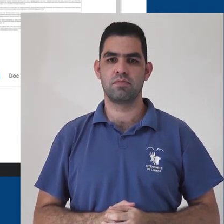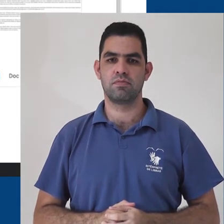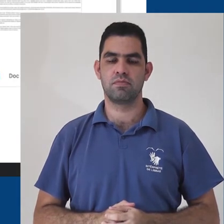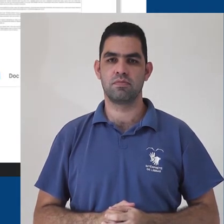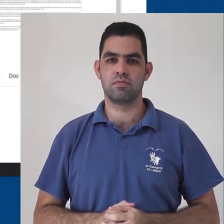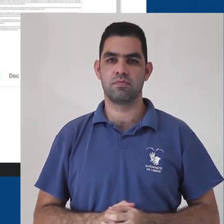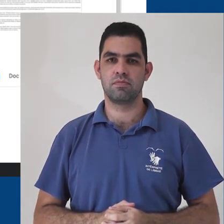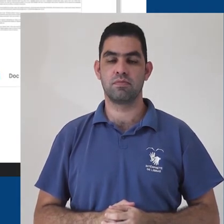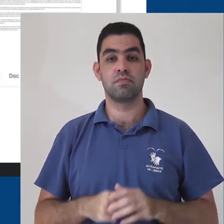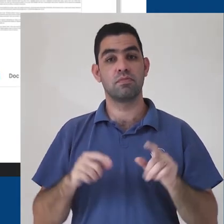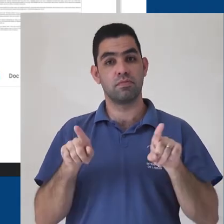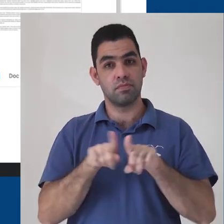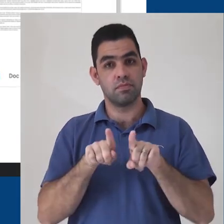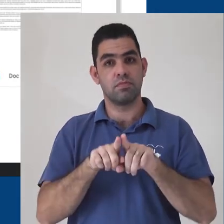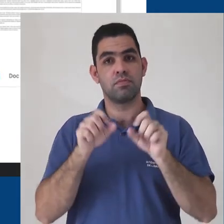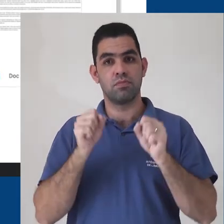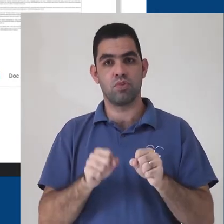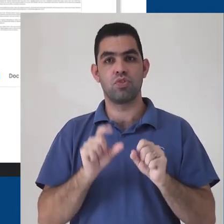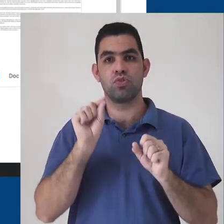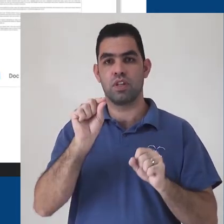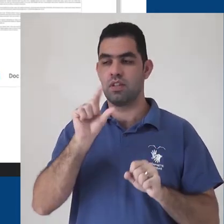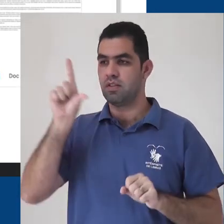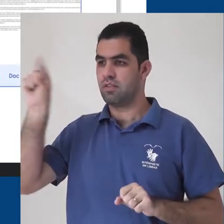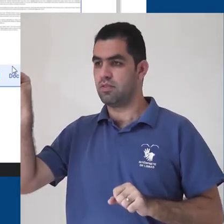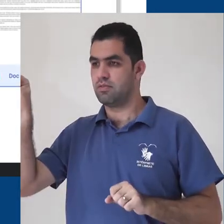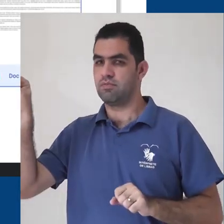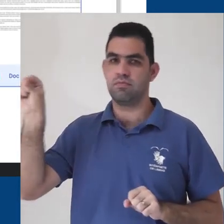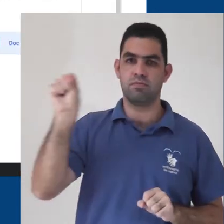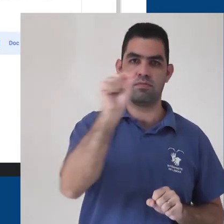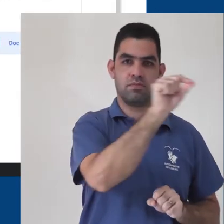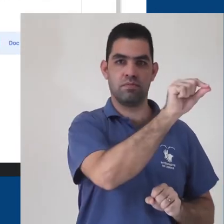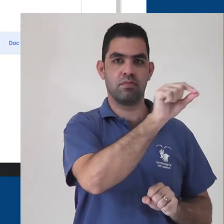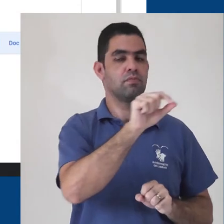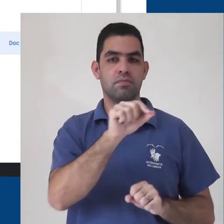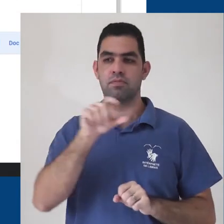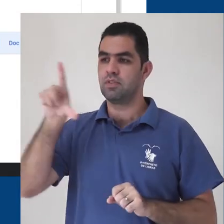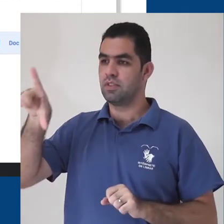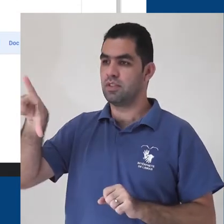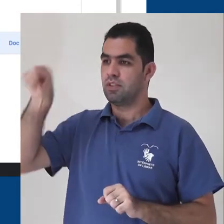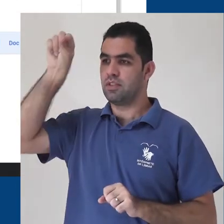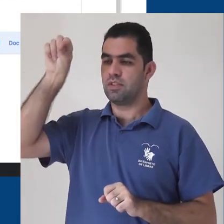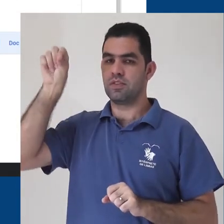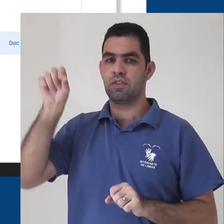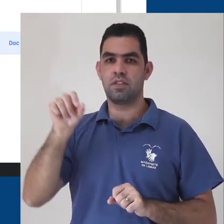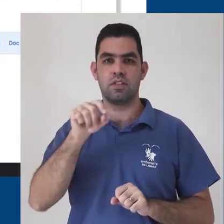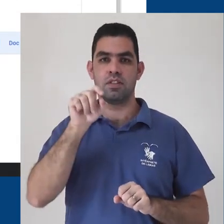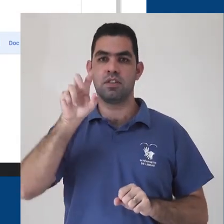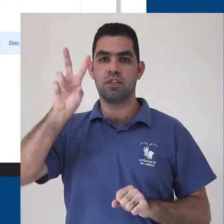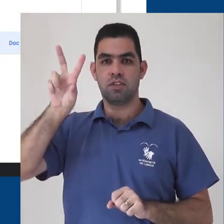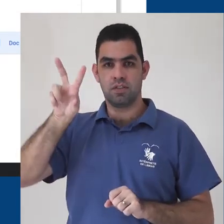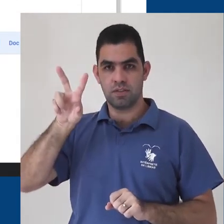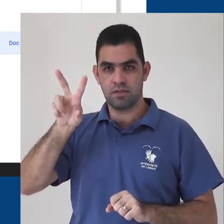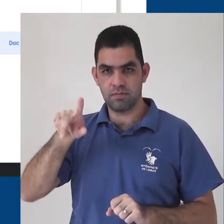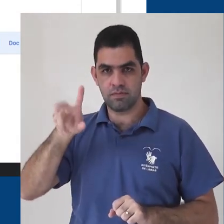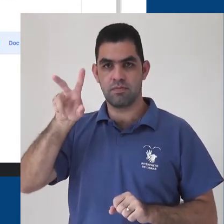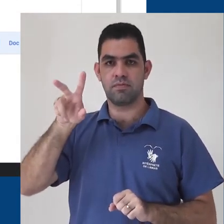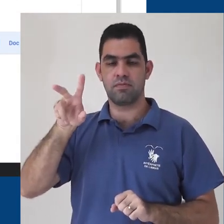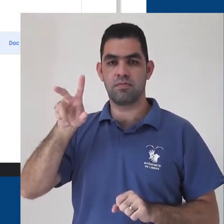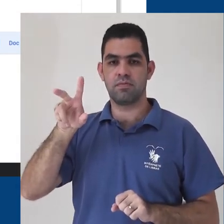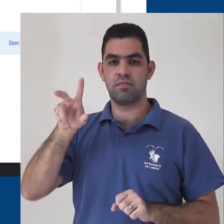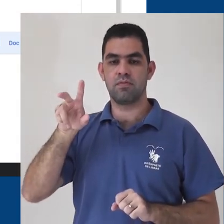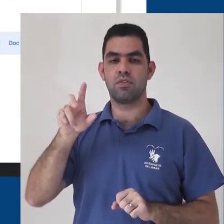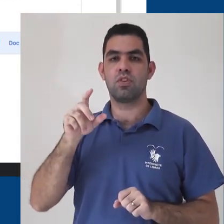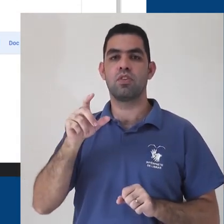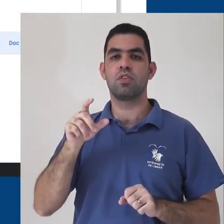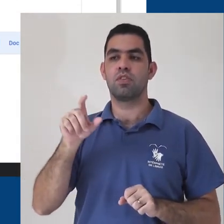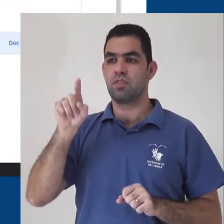Você também pode, em vez de arrastar os documentos, selecioná-los e clicar com o botão direito do mouse sobre um dos